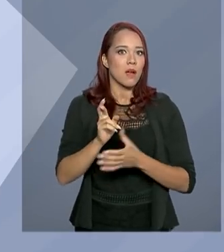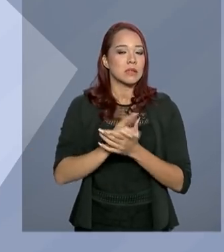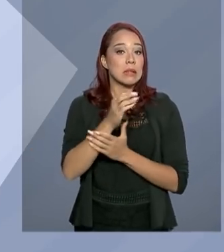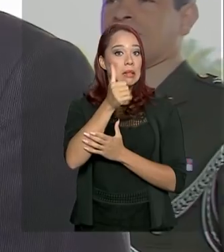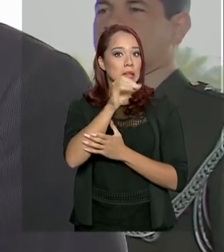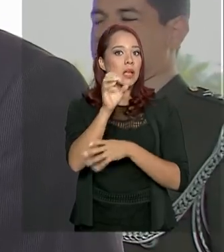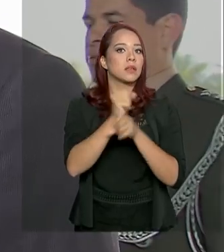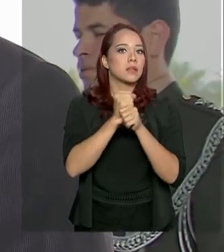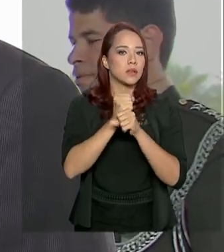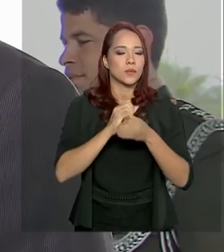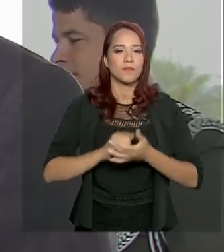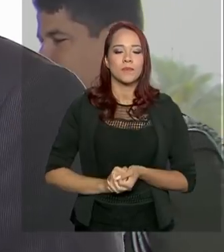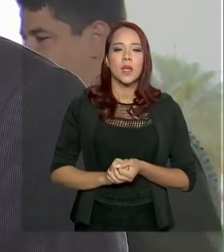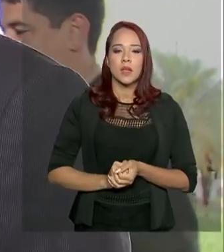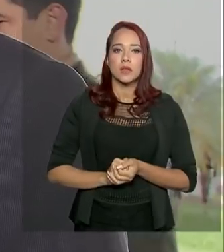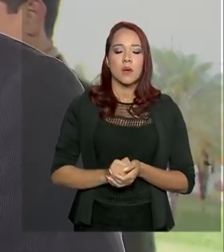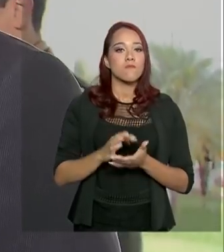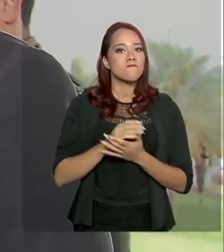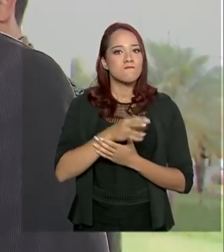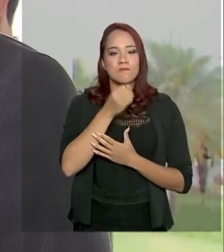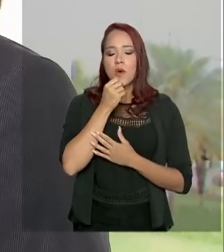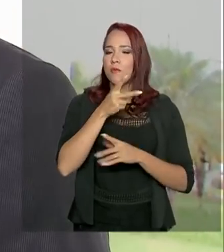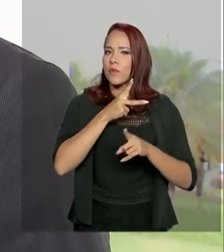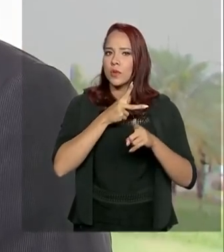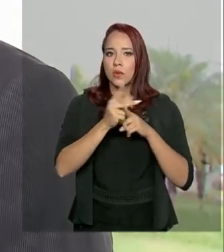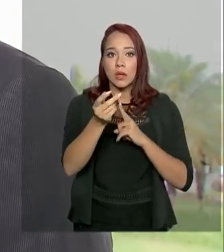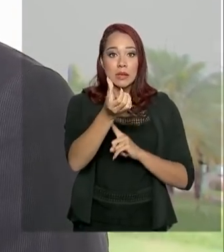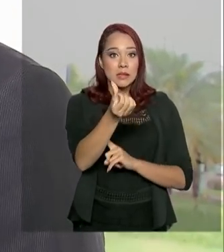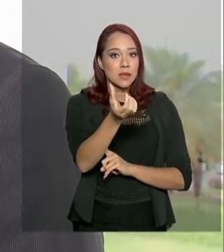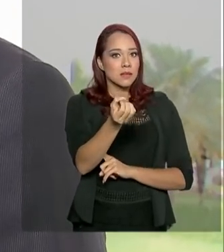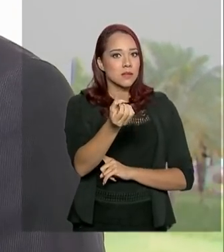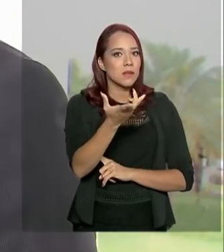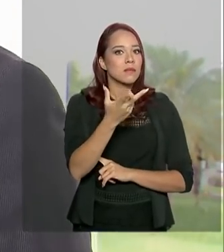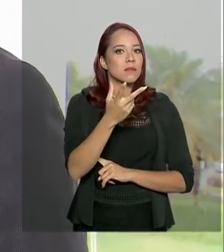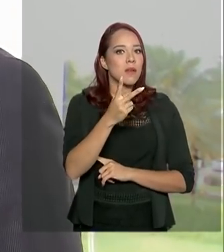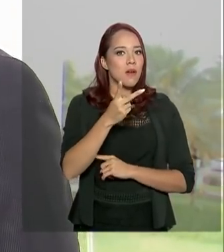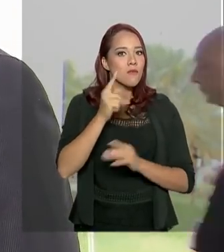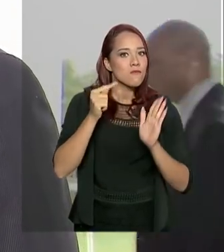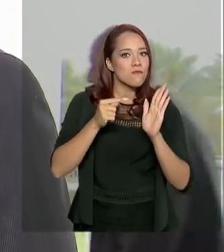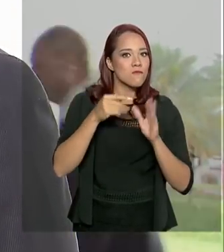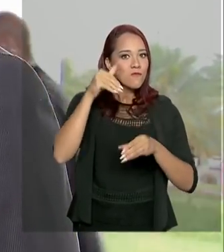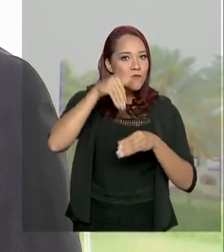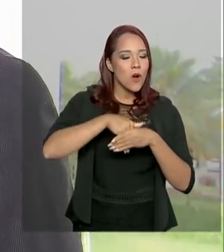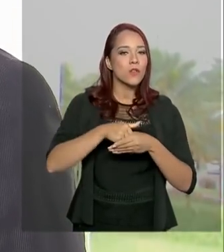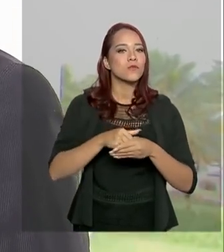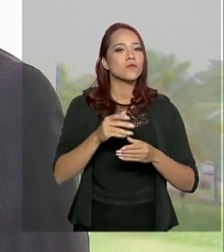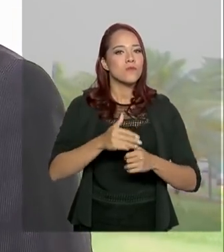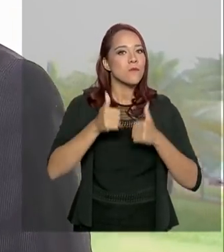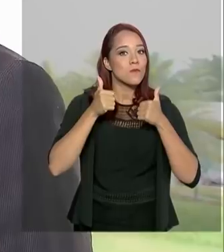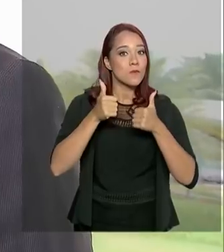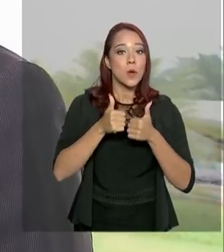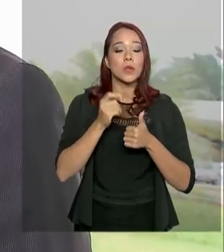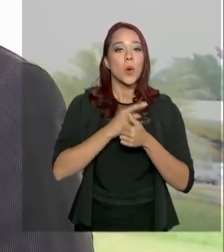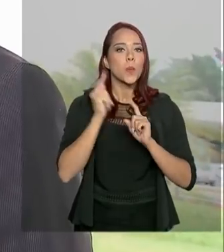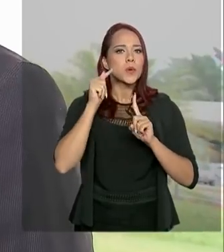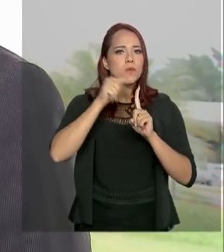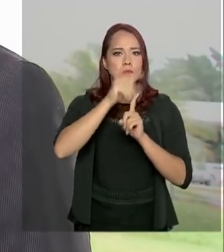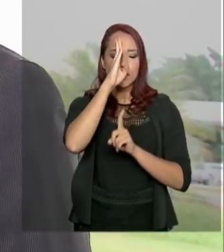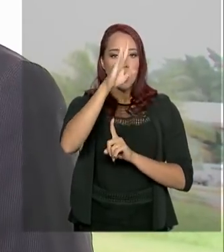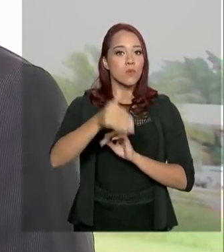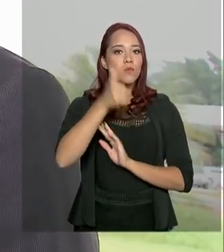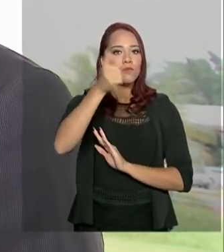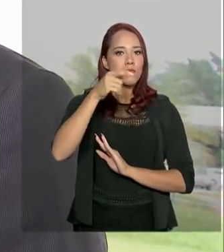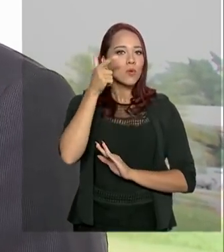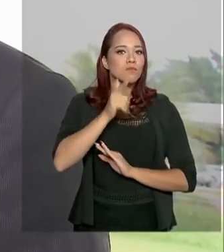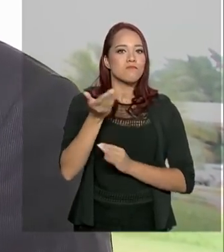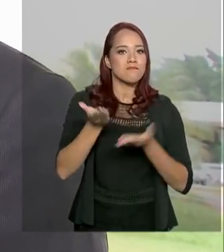10 anos. Uma vitória com 60 votos a favor, então aquilo que era o nosso objetivo número um para buscar o